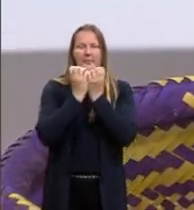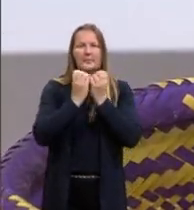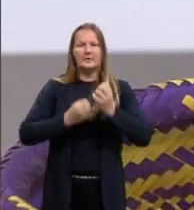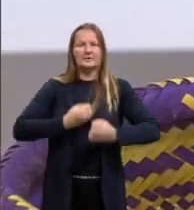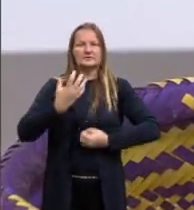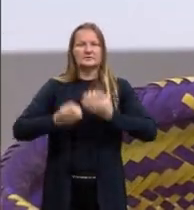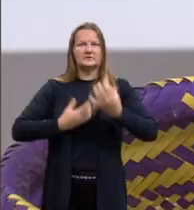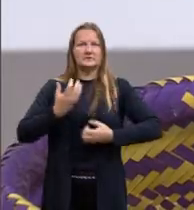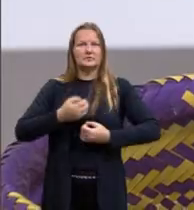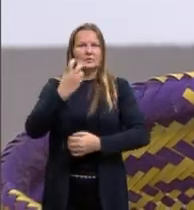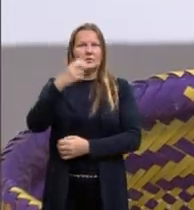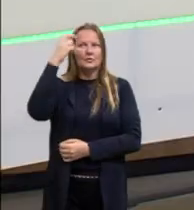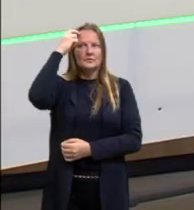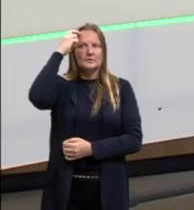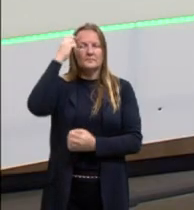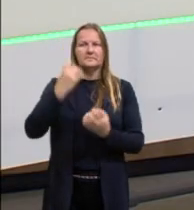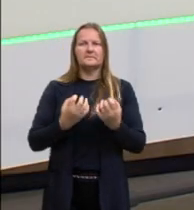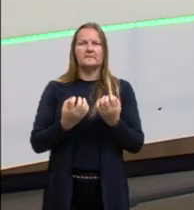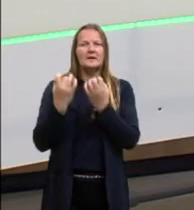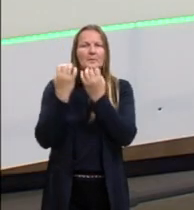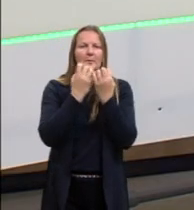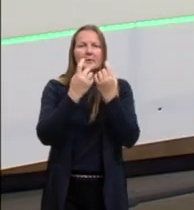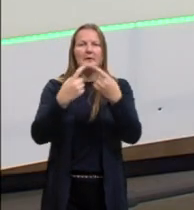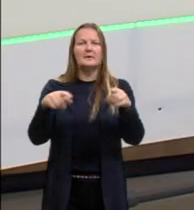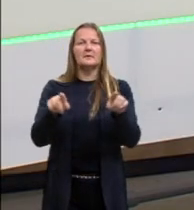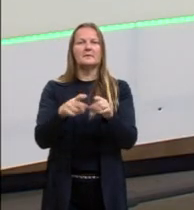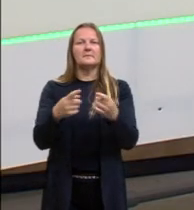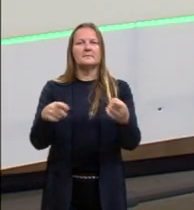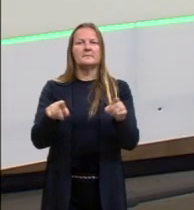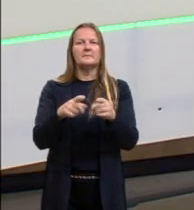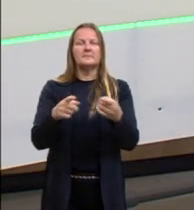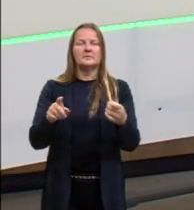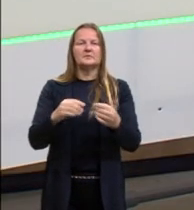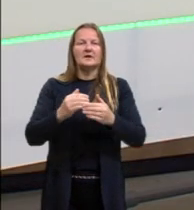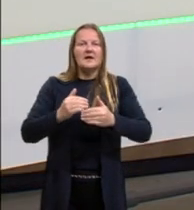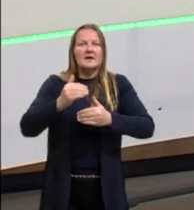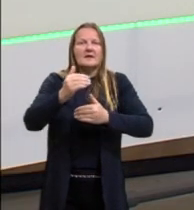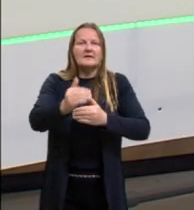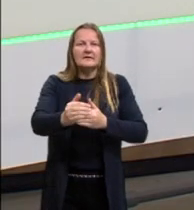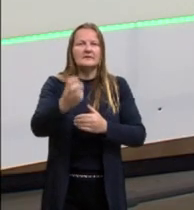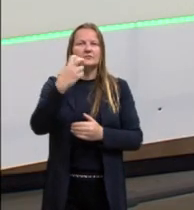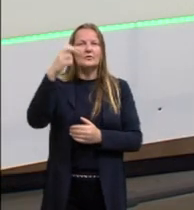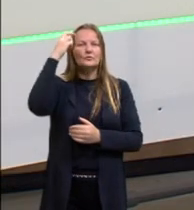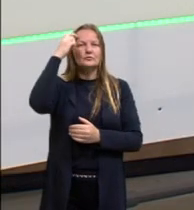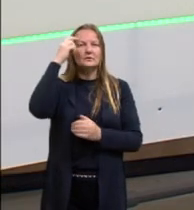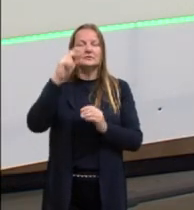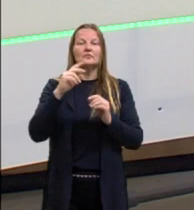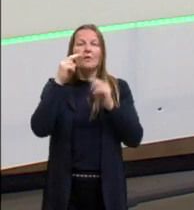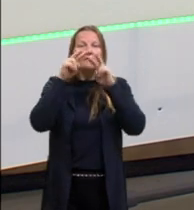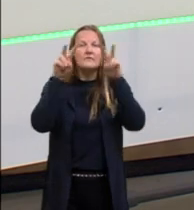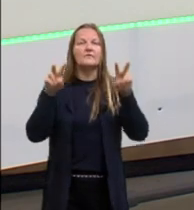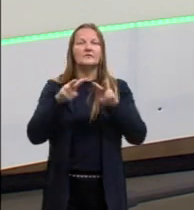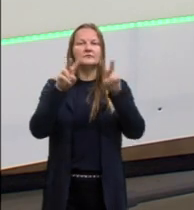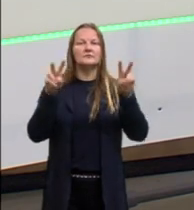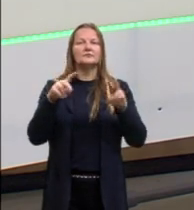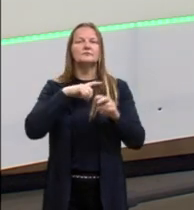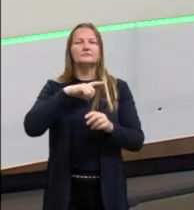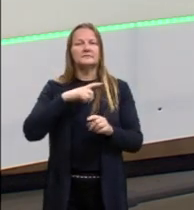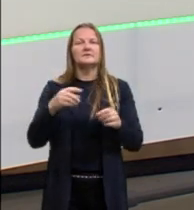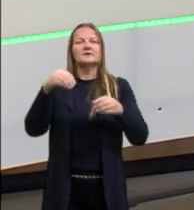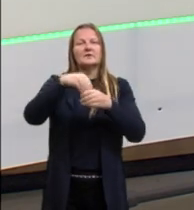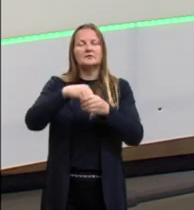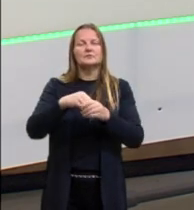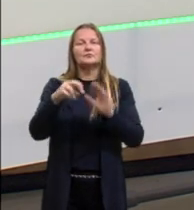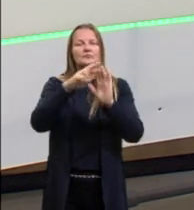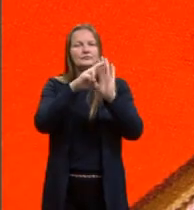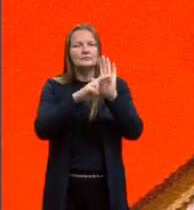diversidade de expressões artísticas, nós precisamos lembrar que, para além dessa cultura estética visual, nós temos também, dentro dos